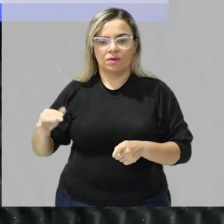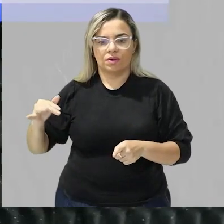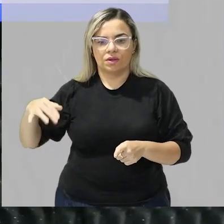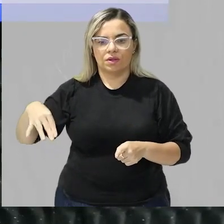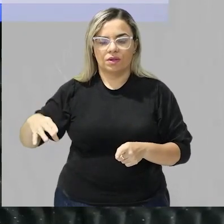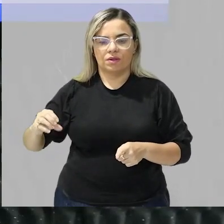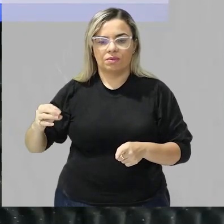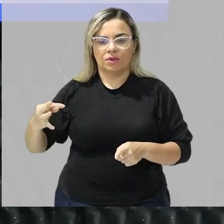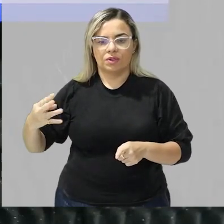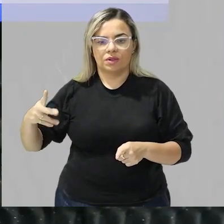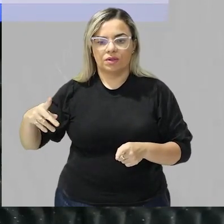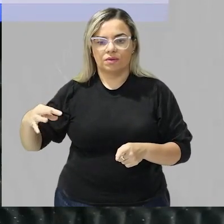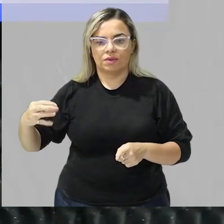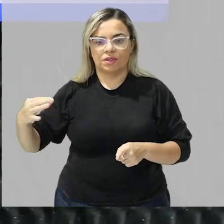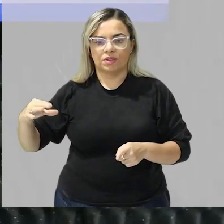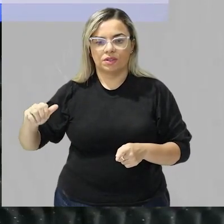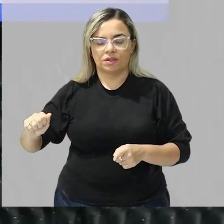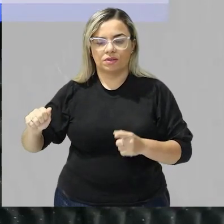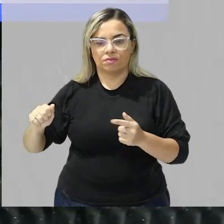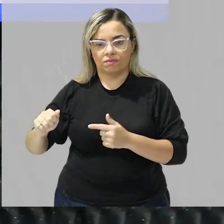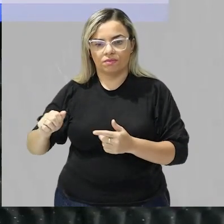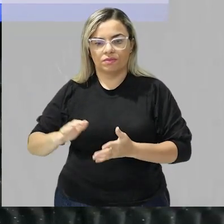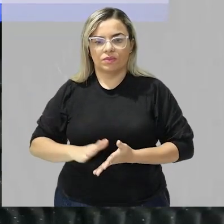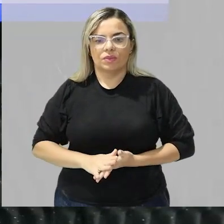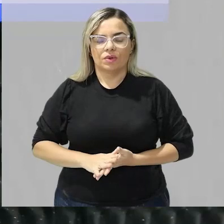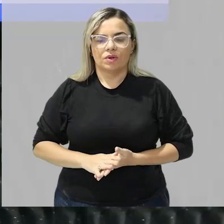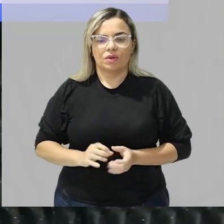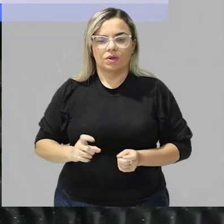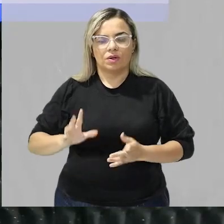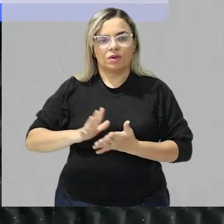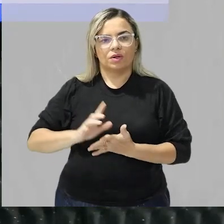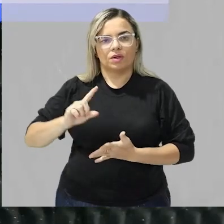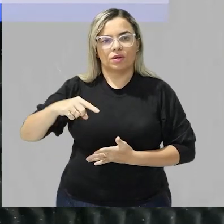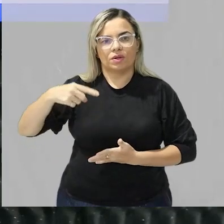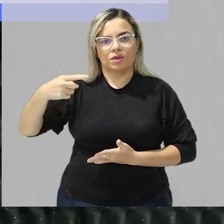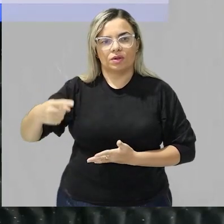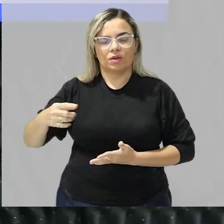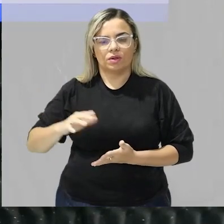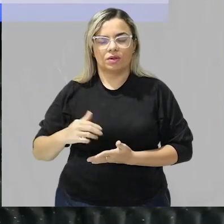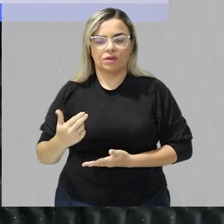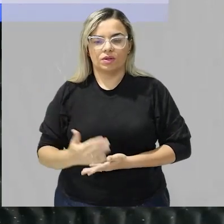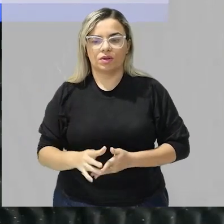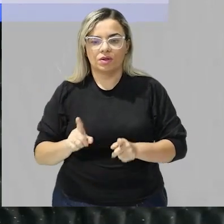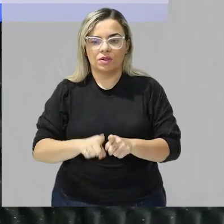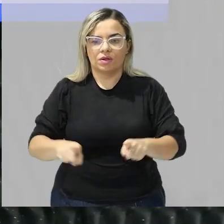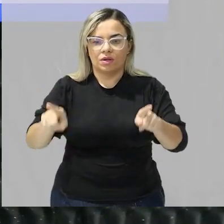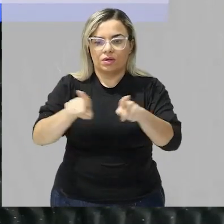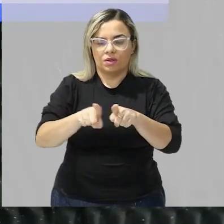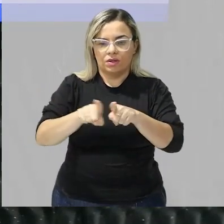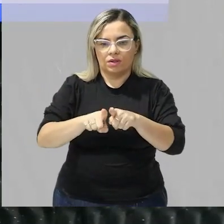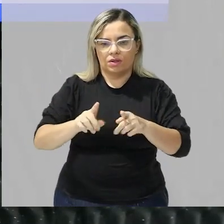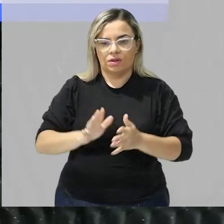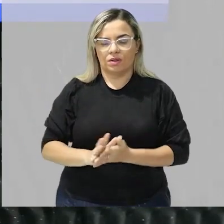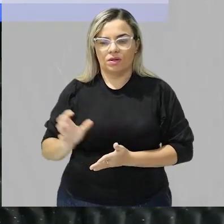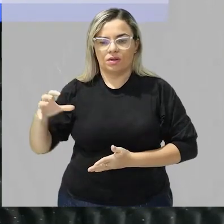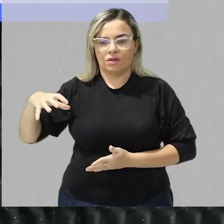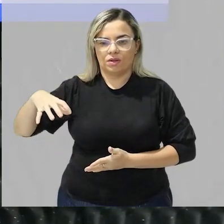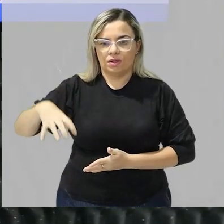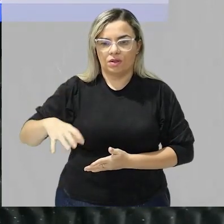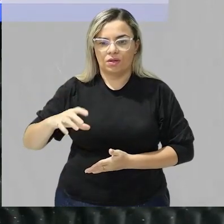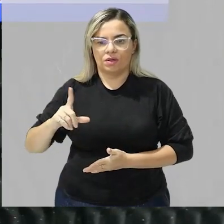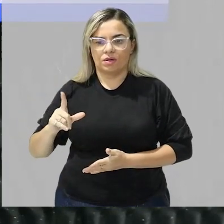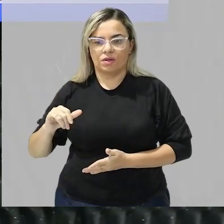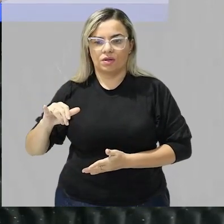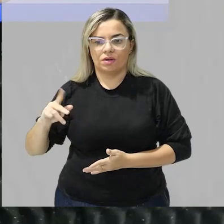as proteínas transformando em peptídeos além do mais nós temos também as enzimas chamadas de